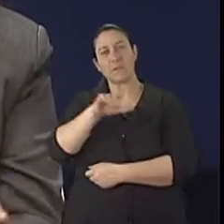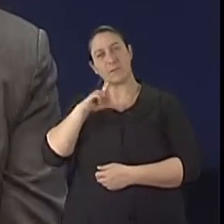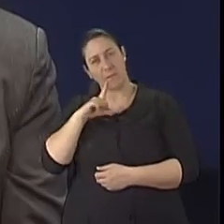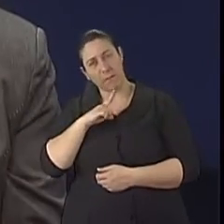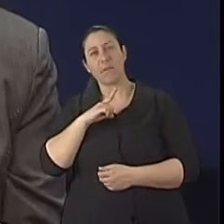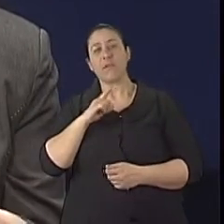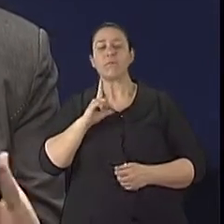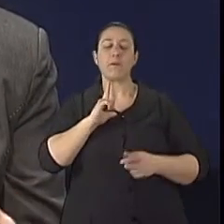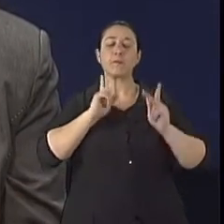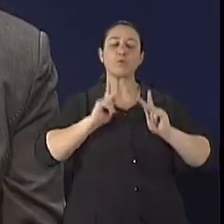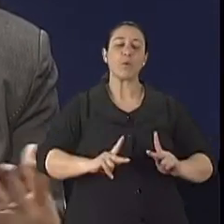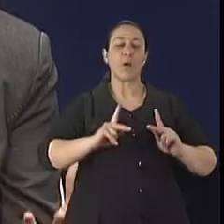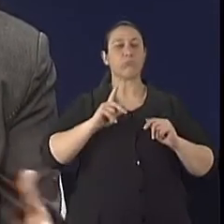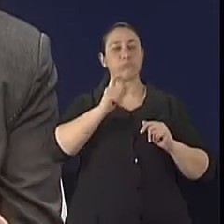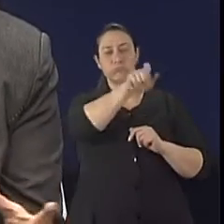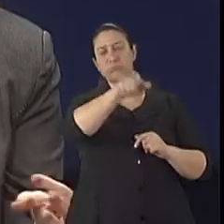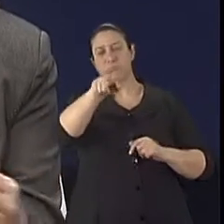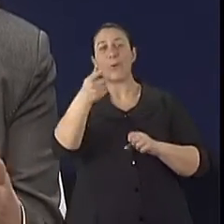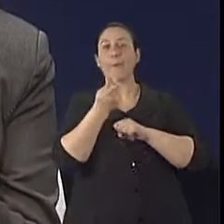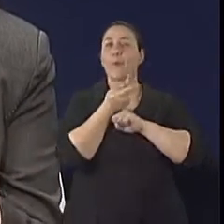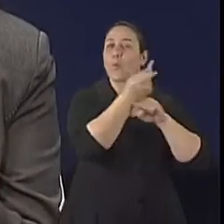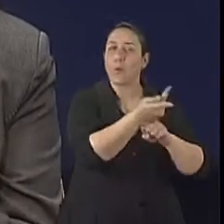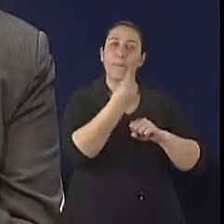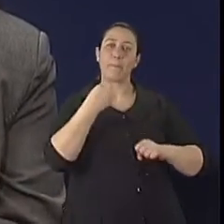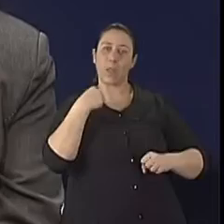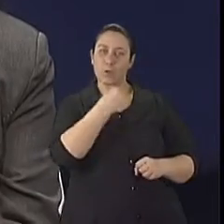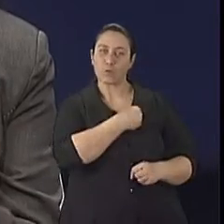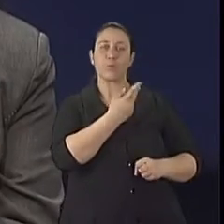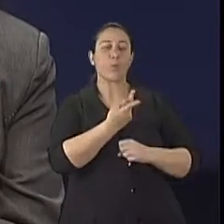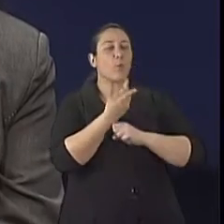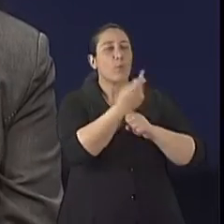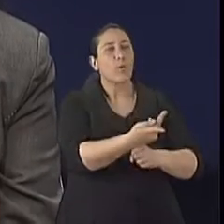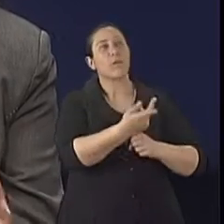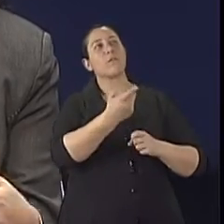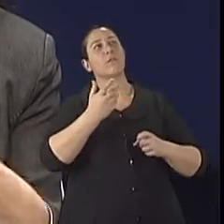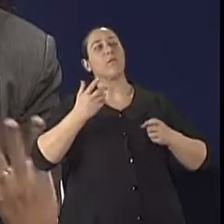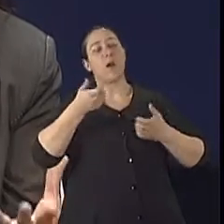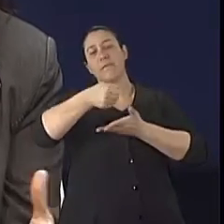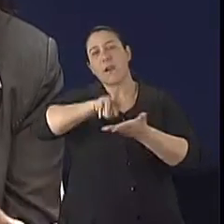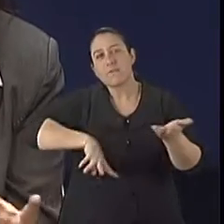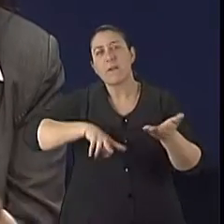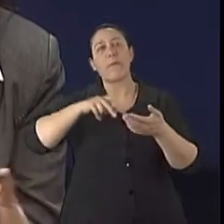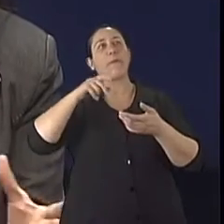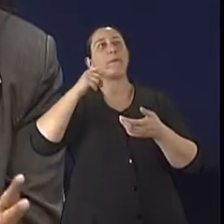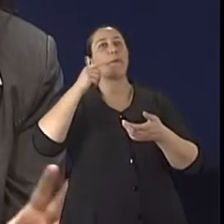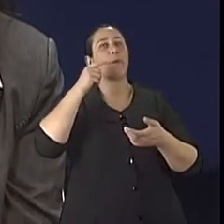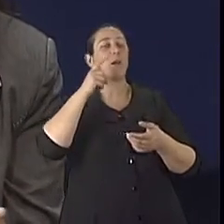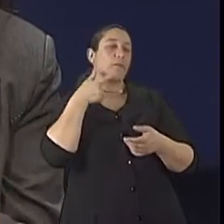onde o paciente procura vários médicos e nem sempre existe uma avaliação, uma reconciliação, que a gente fala,